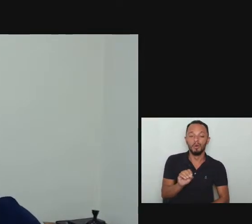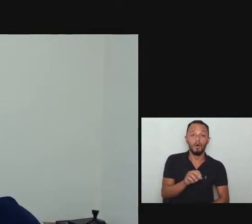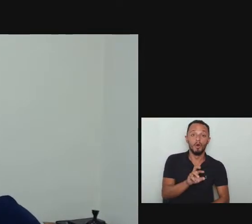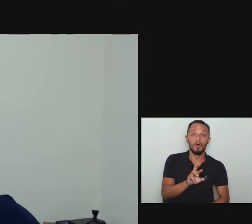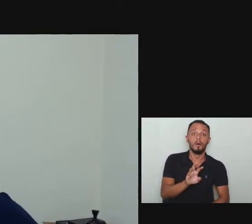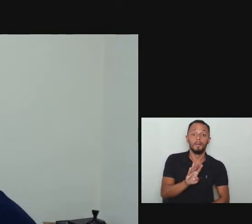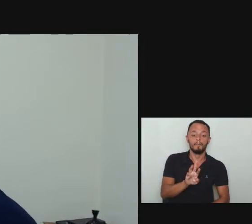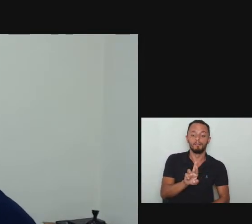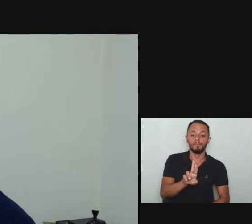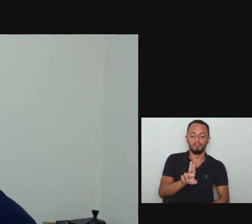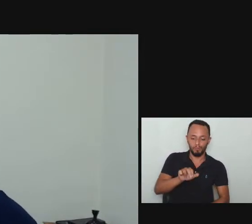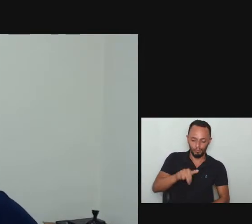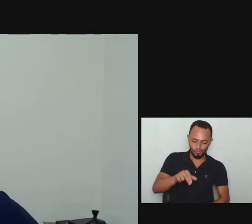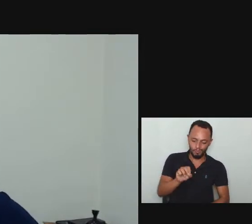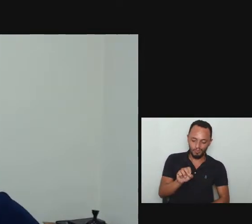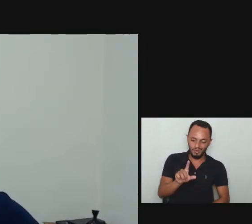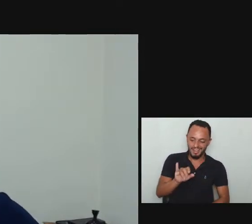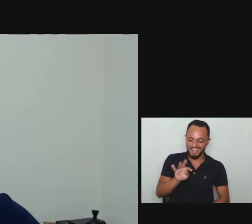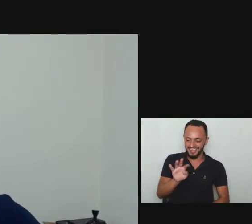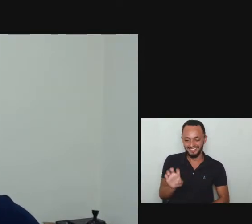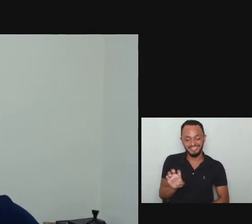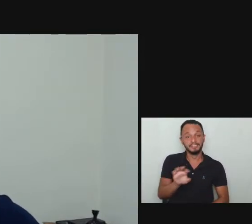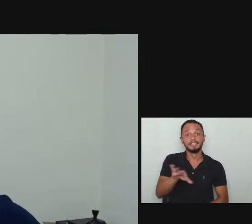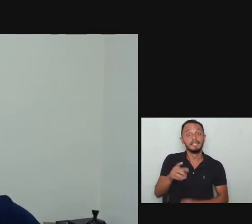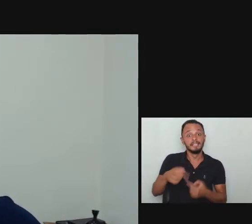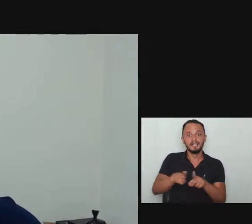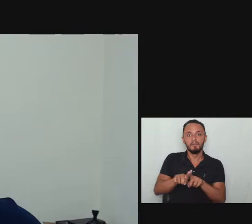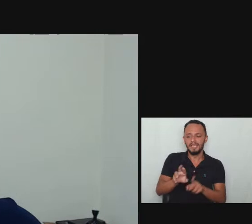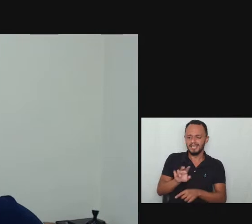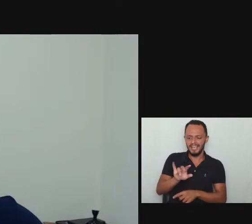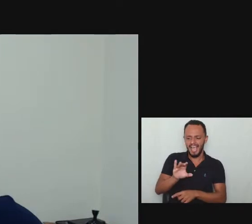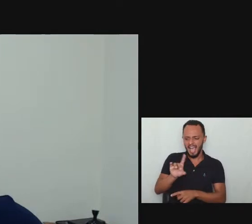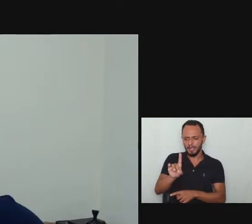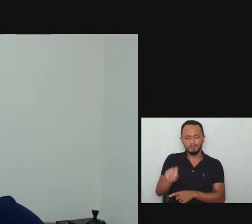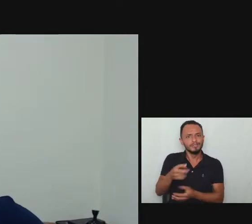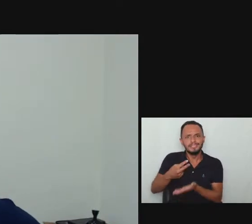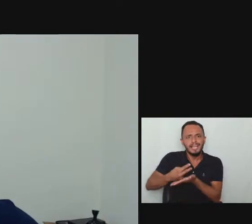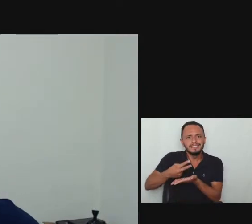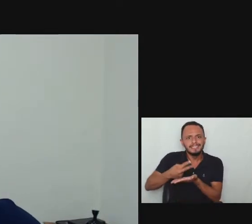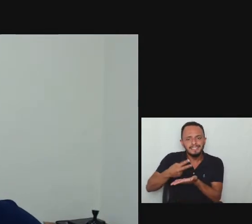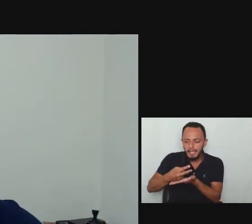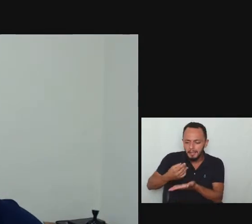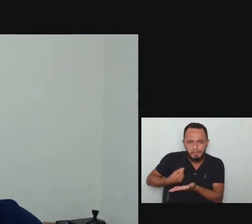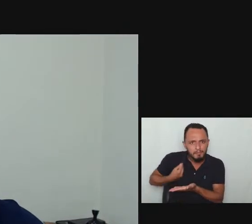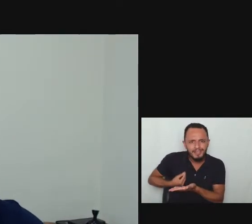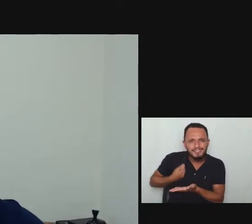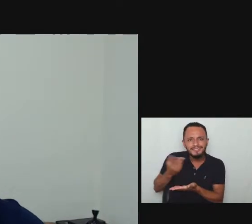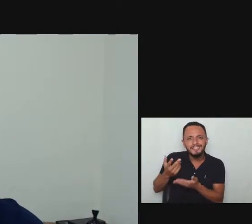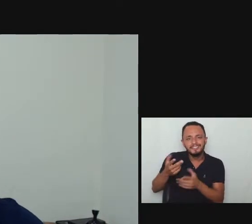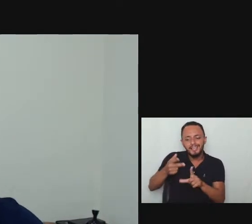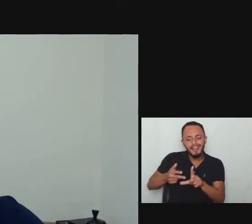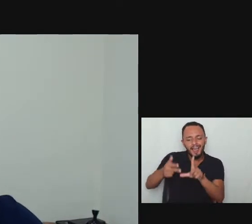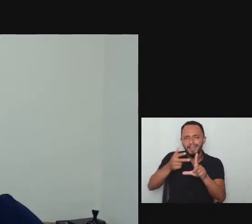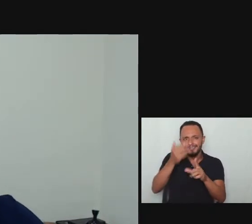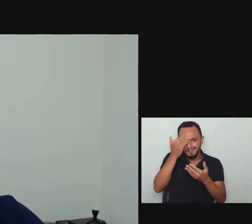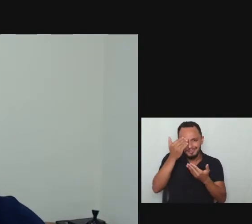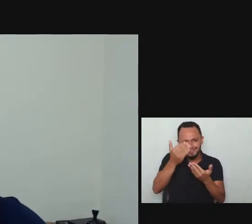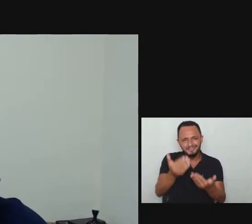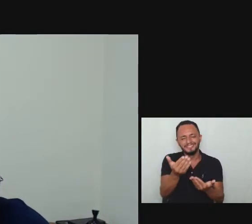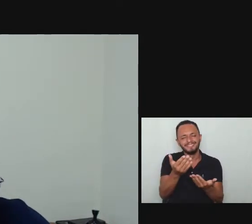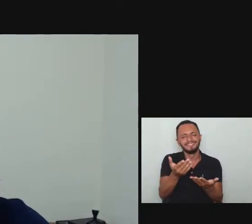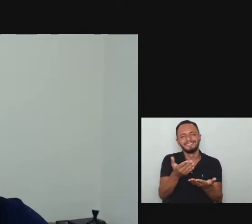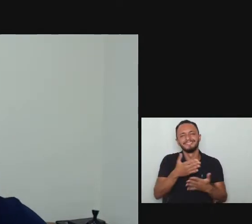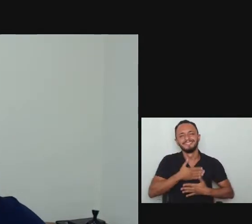aqui do canal esse não perde nenhuma aula é 100% de presença se eu fizesse chamada aqui tá vamos nessa então a